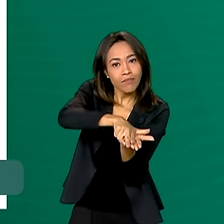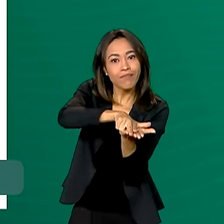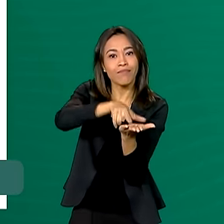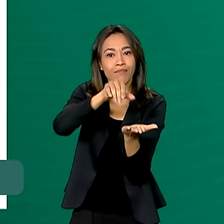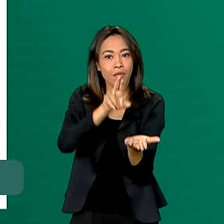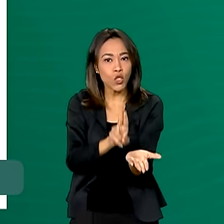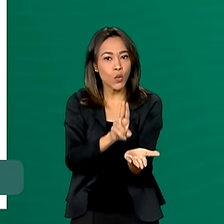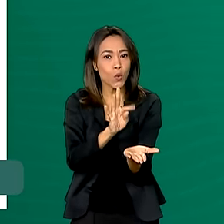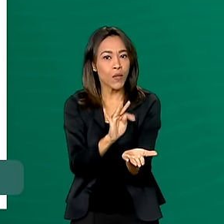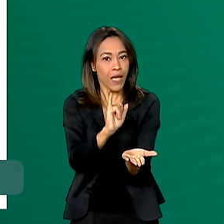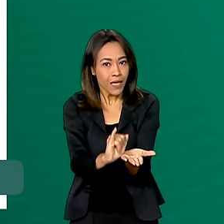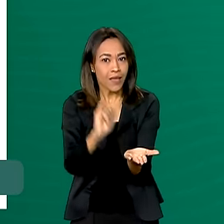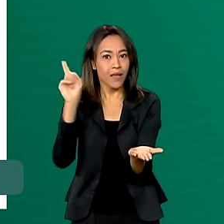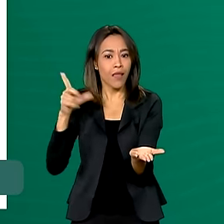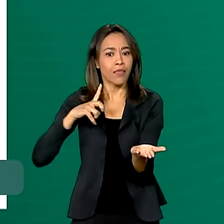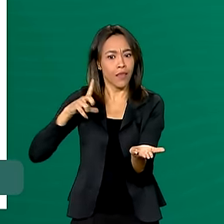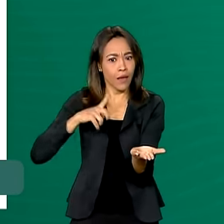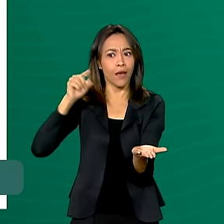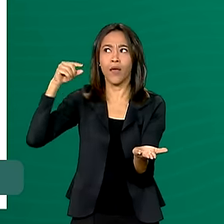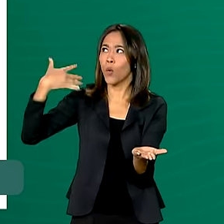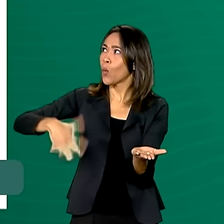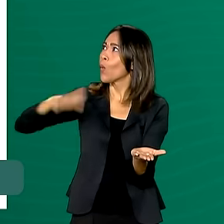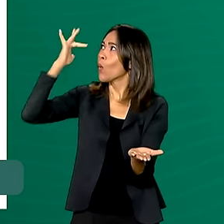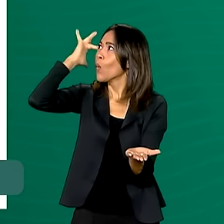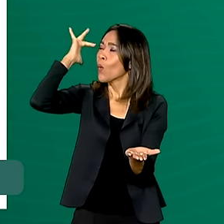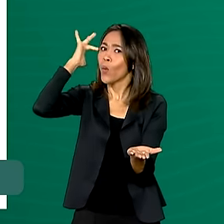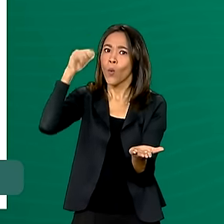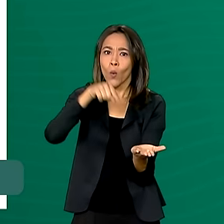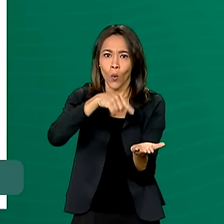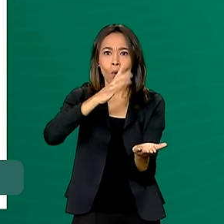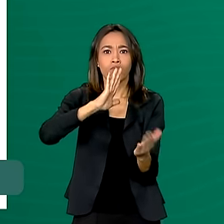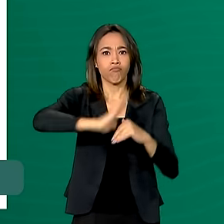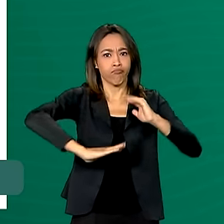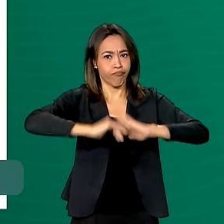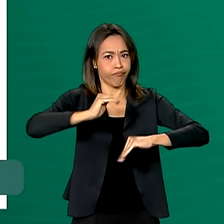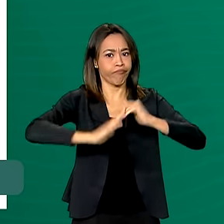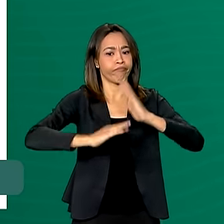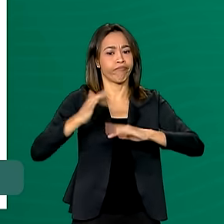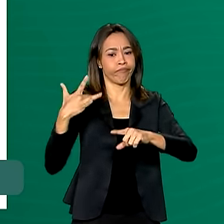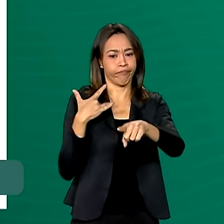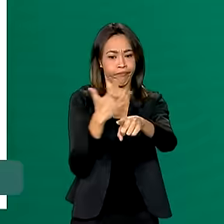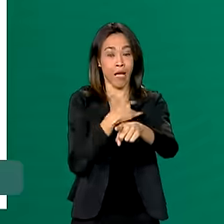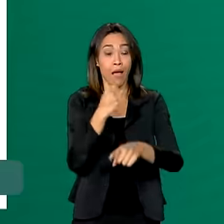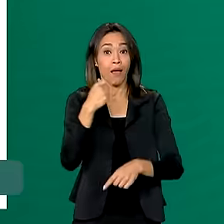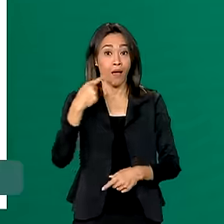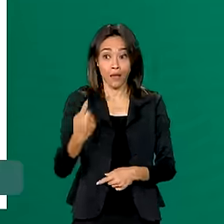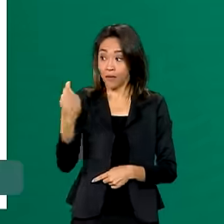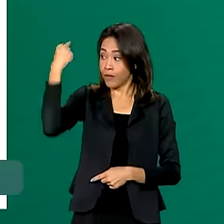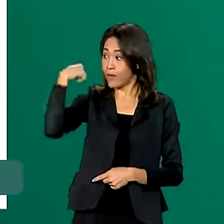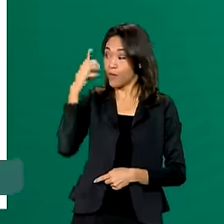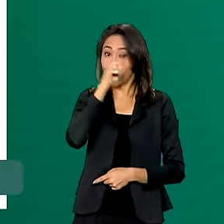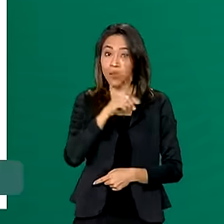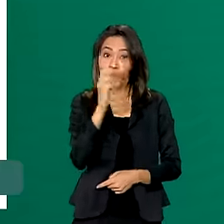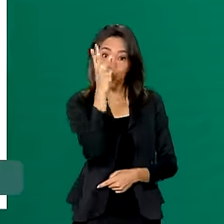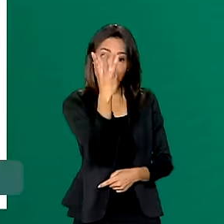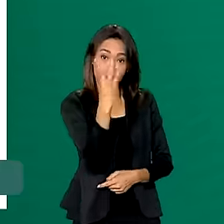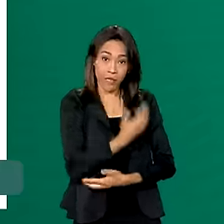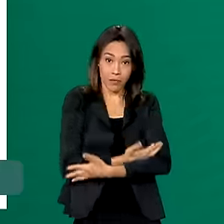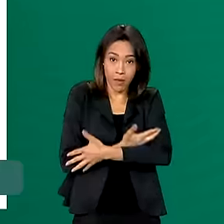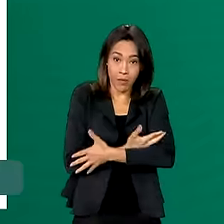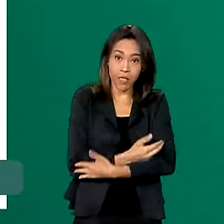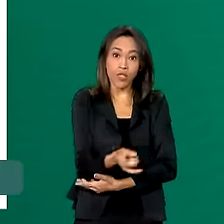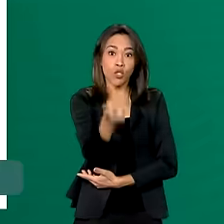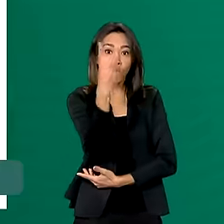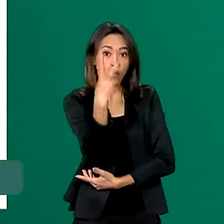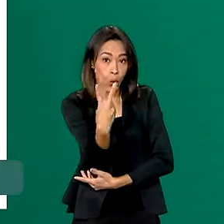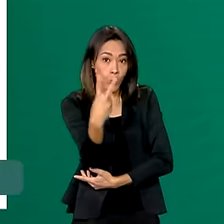Sul. O avião conta com UTI aérea. Neste domingo, três bebês recém-nascidos e dois adultos em